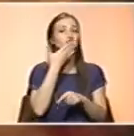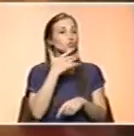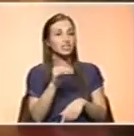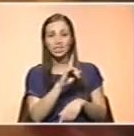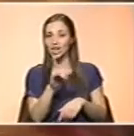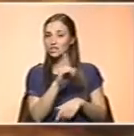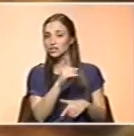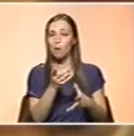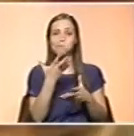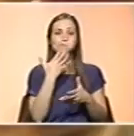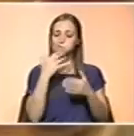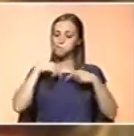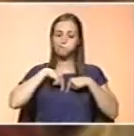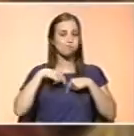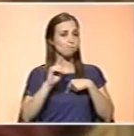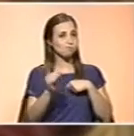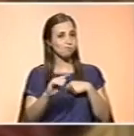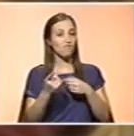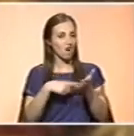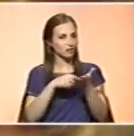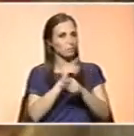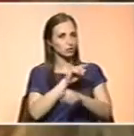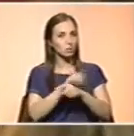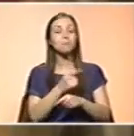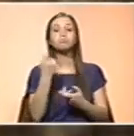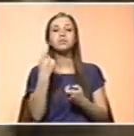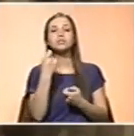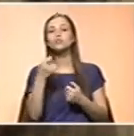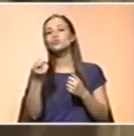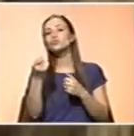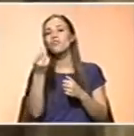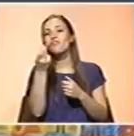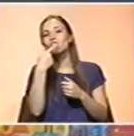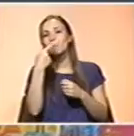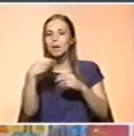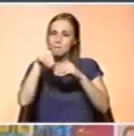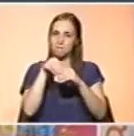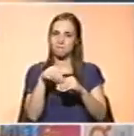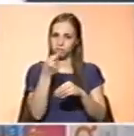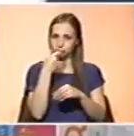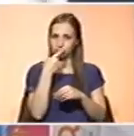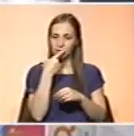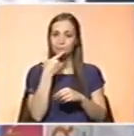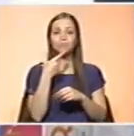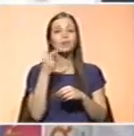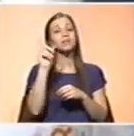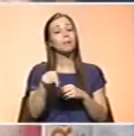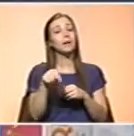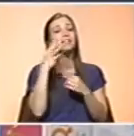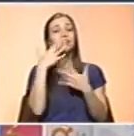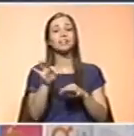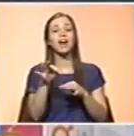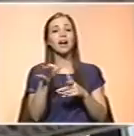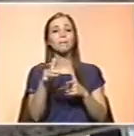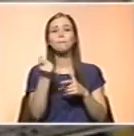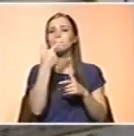compensar a carência e há a necessidade de recorrer a um suplemento vitamínico. Receita também para contrariar os efeitos da